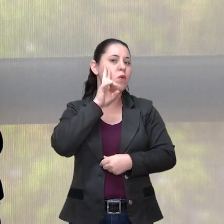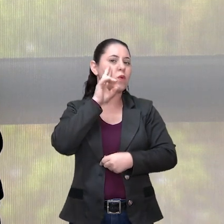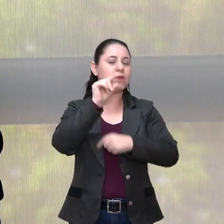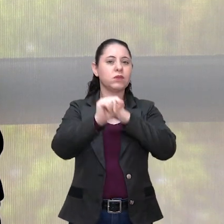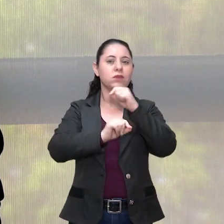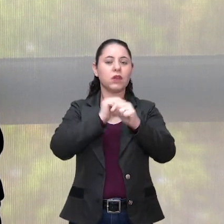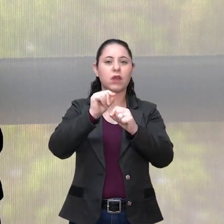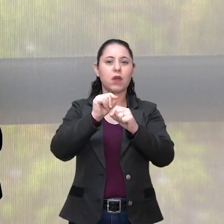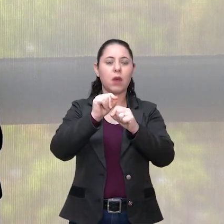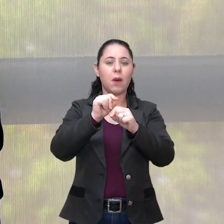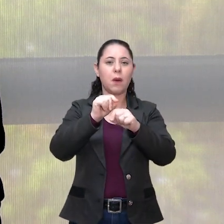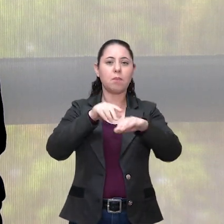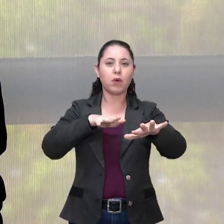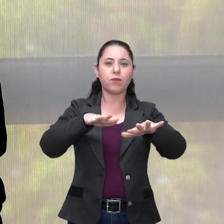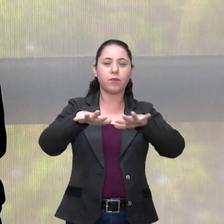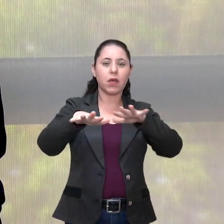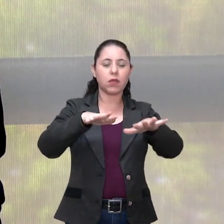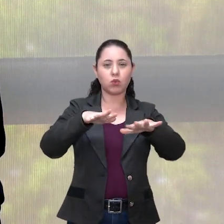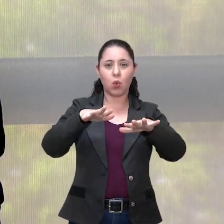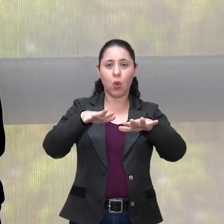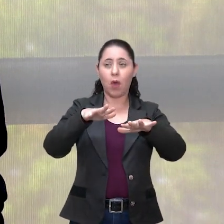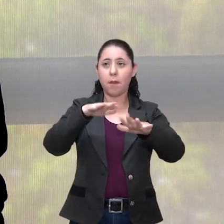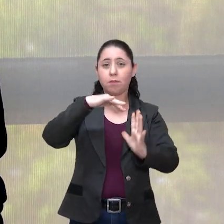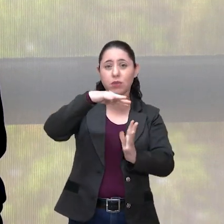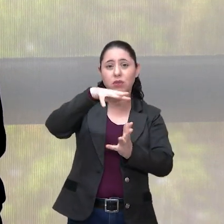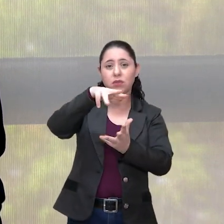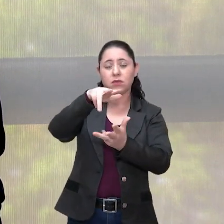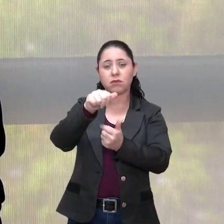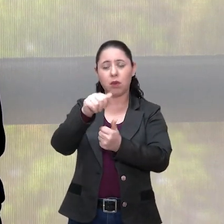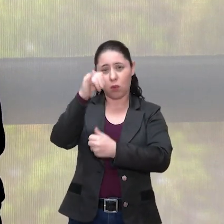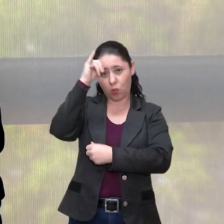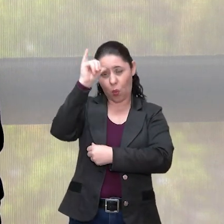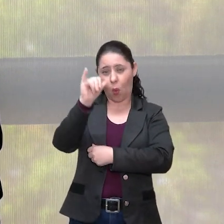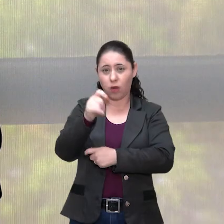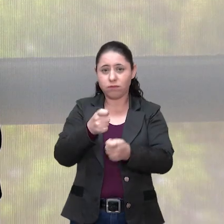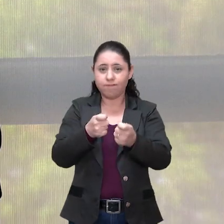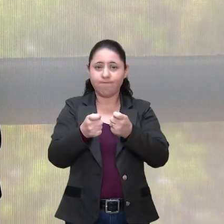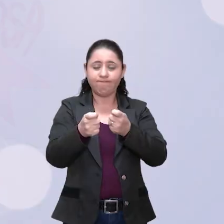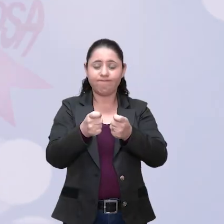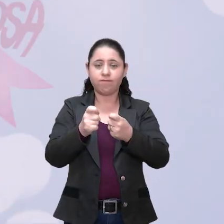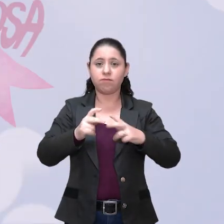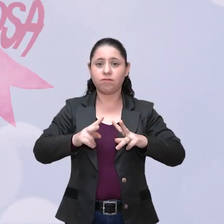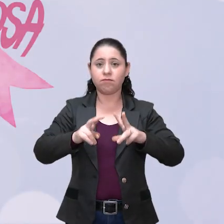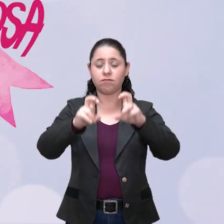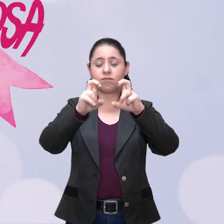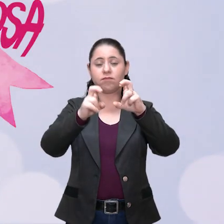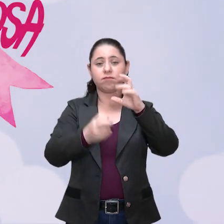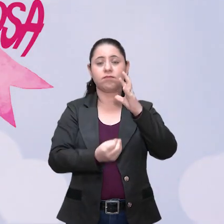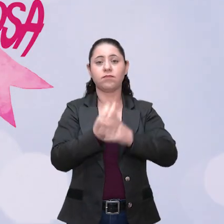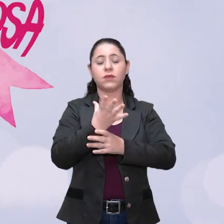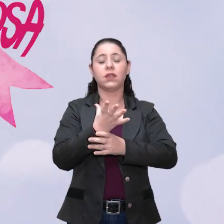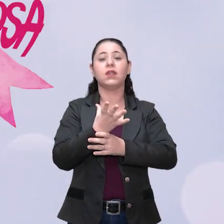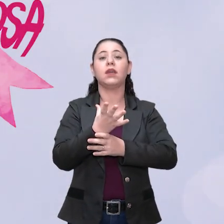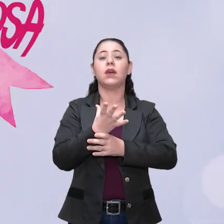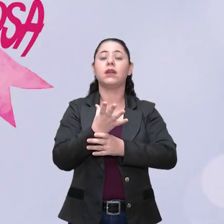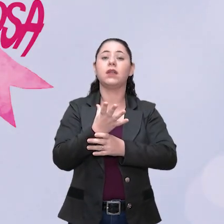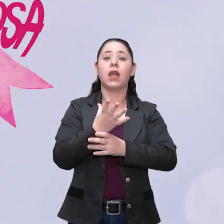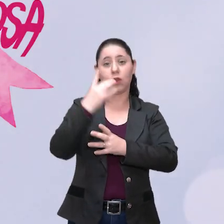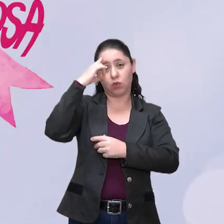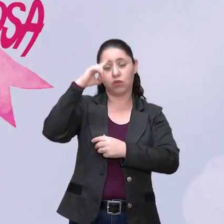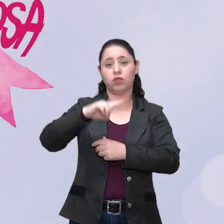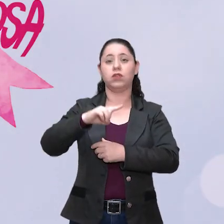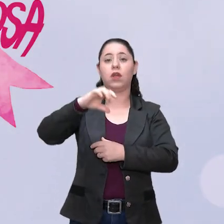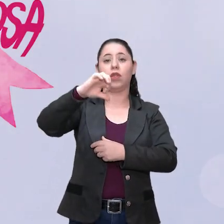é um movimento internacional de conscientização para o controle do câncer de mama. A data criada na década de